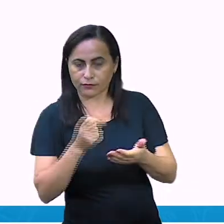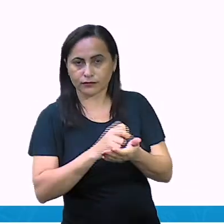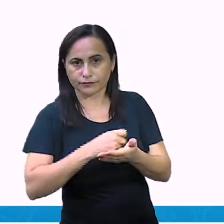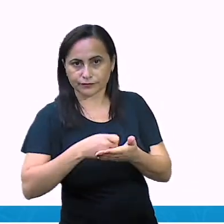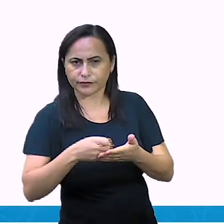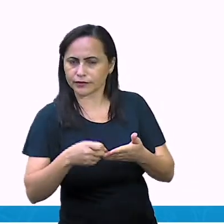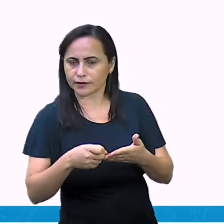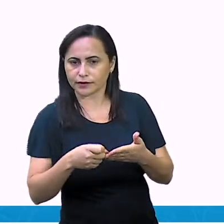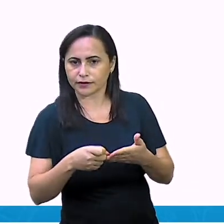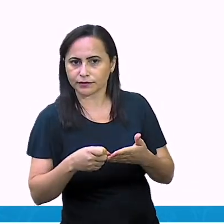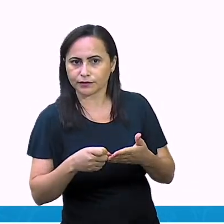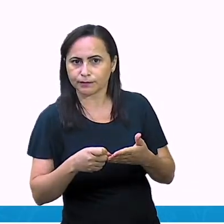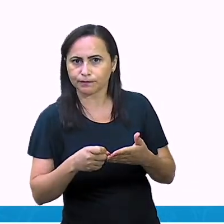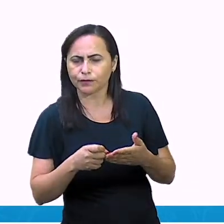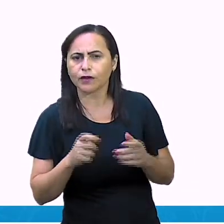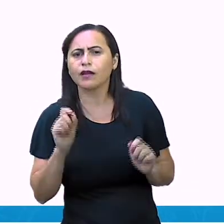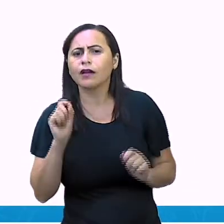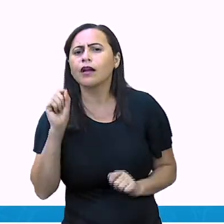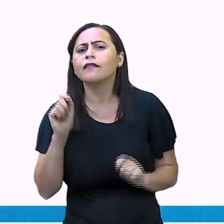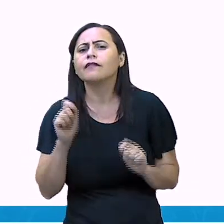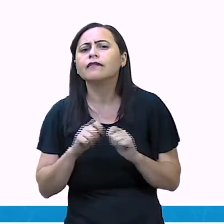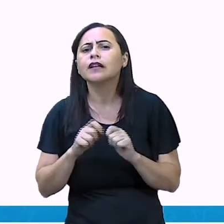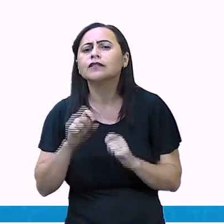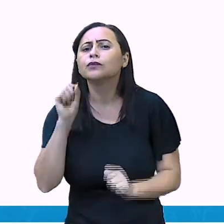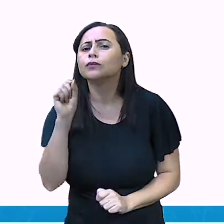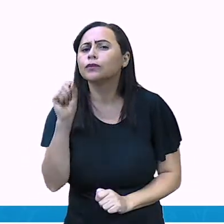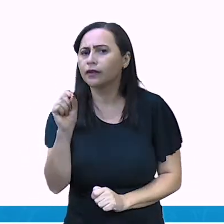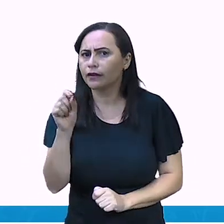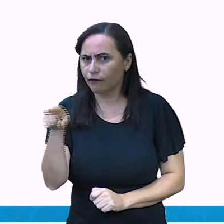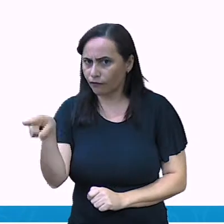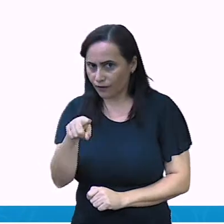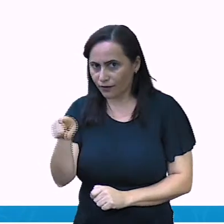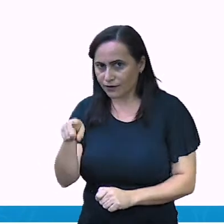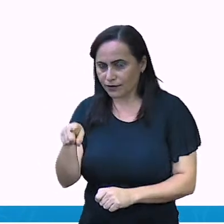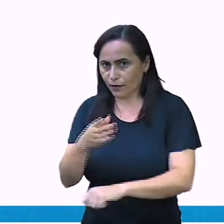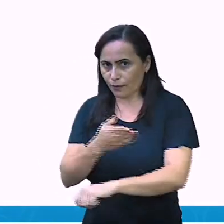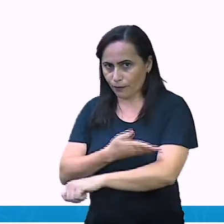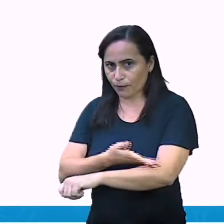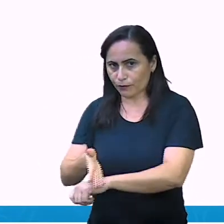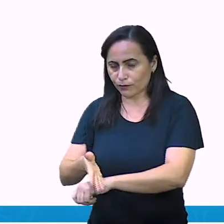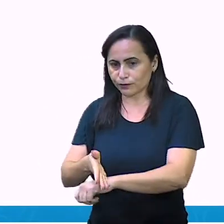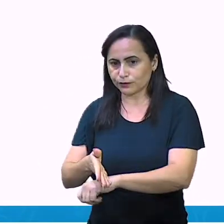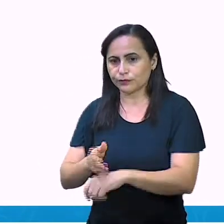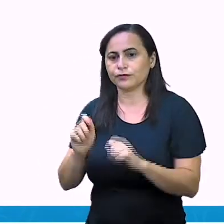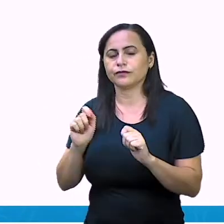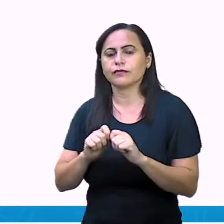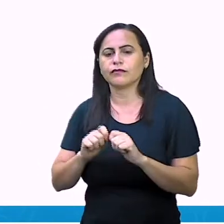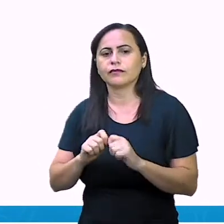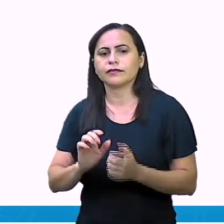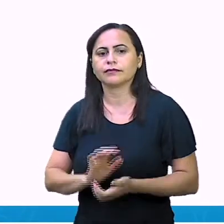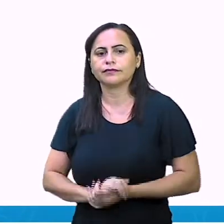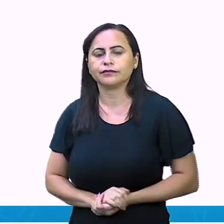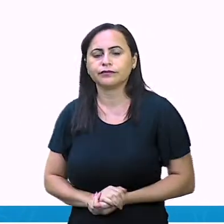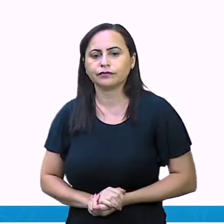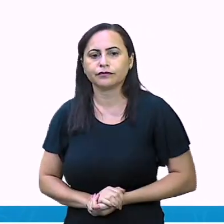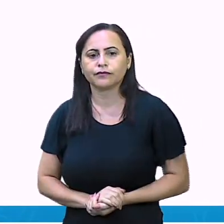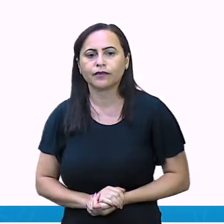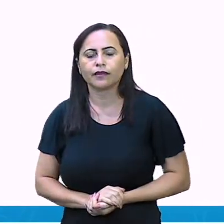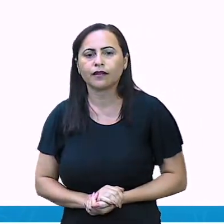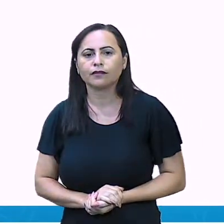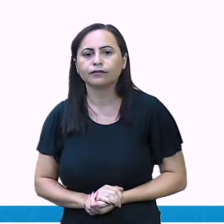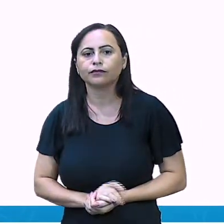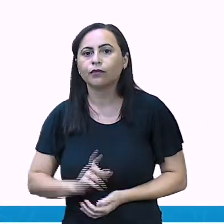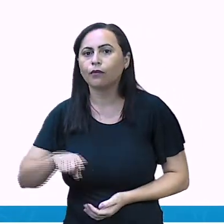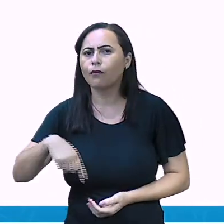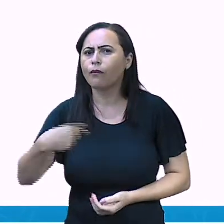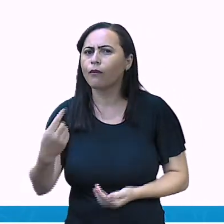costumam fazer na parte da manhã. Lembrando aí da sua rotina, da sua casa. Ok? E aqui nós temos outra